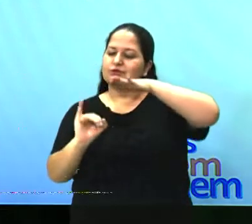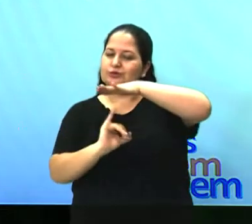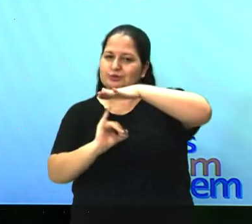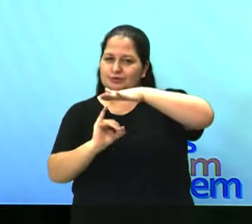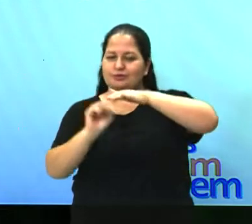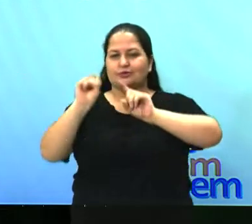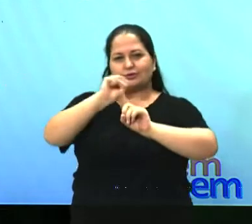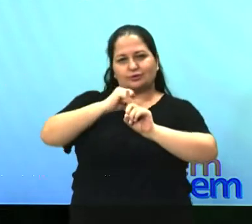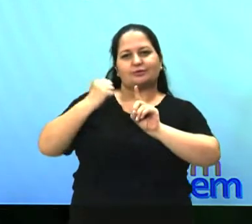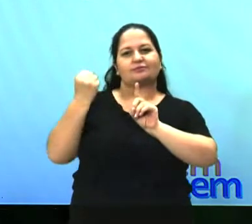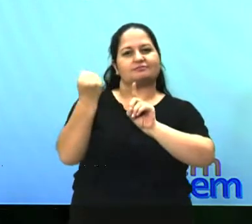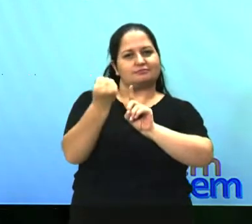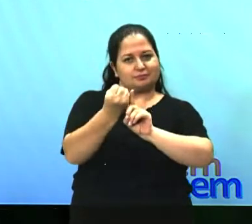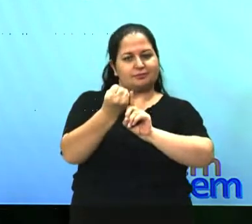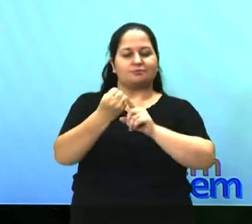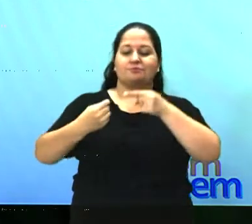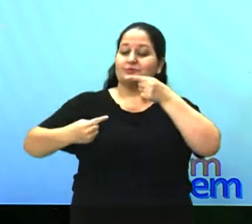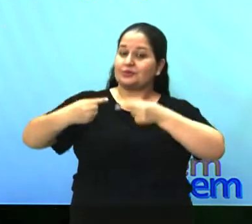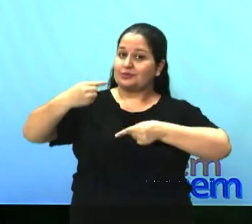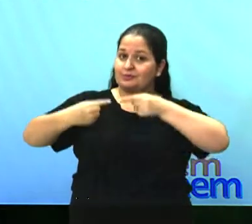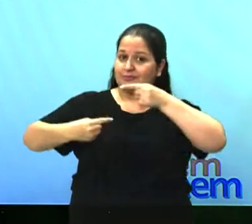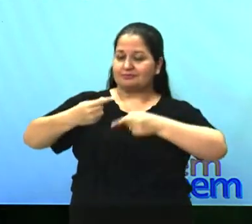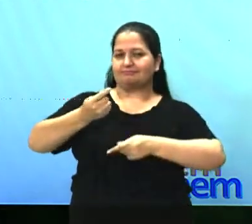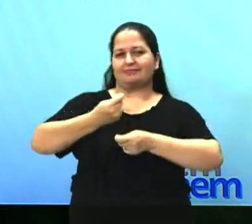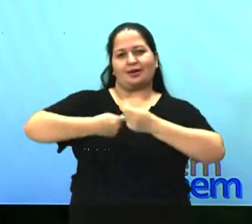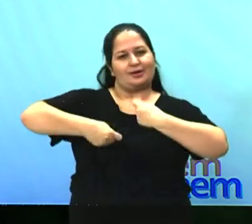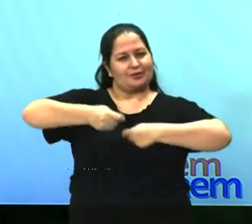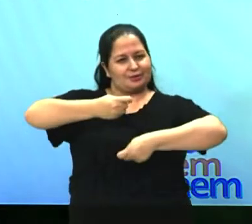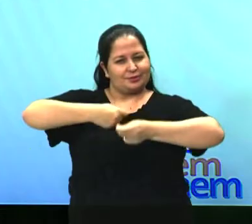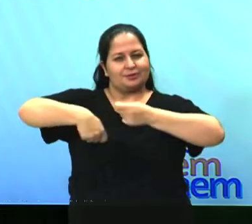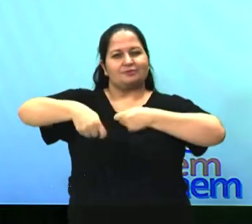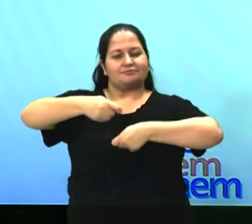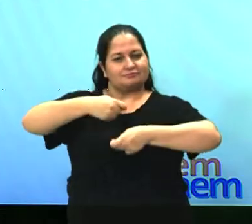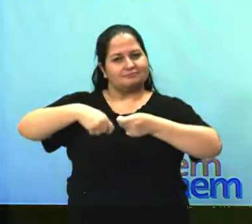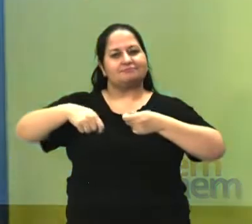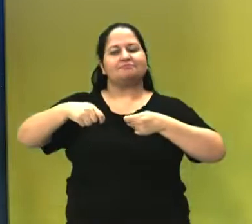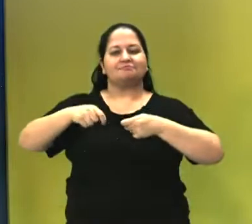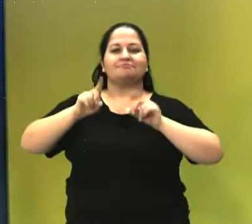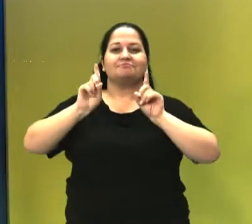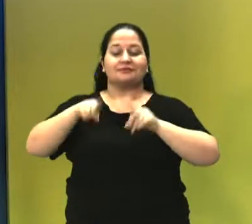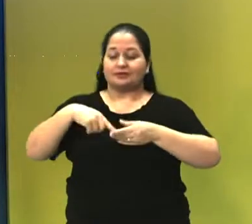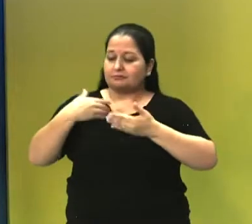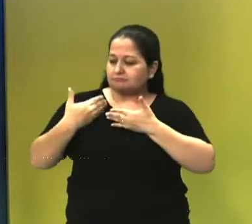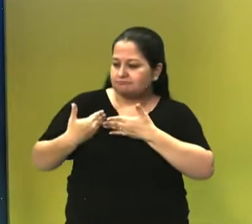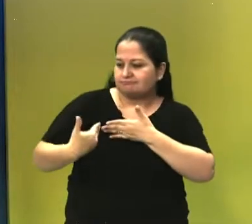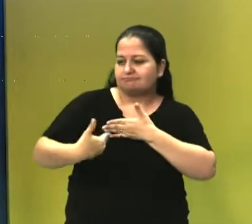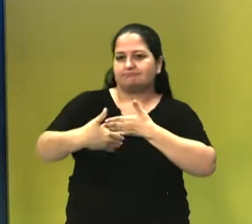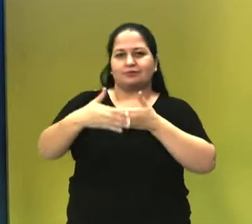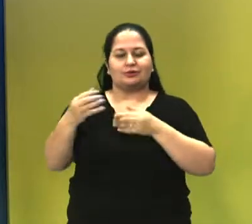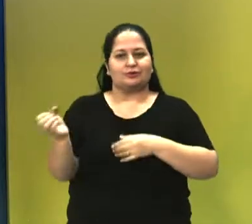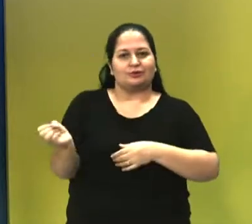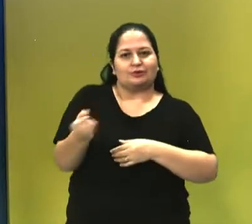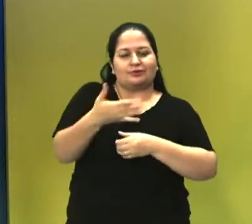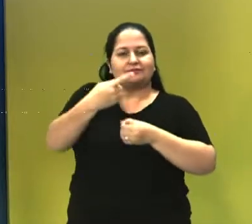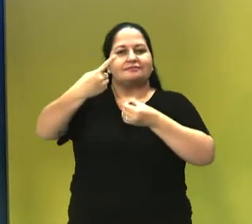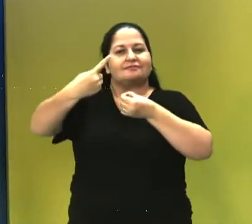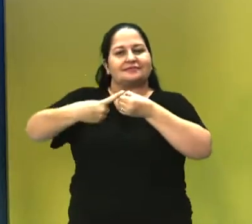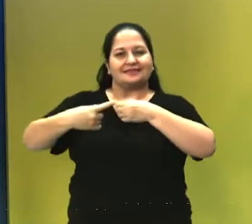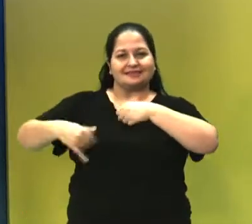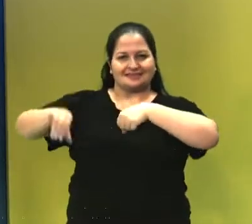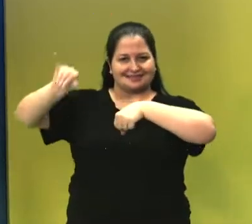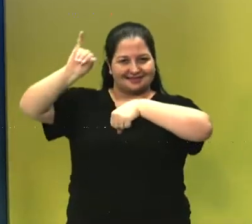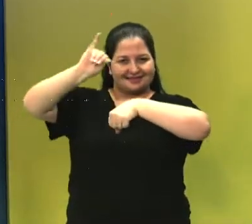políticas e econômicas. Daí, a construção de uma cidade, de uma nova capital,